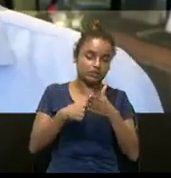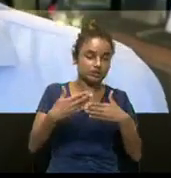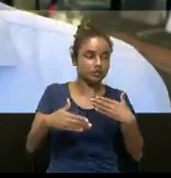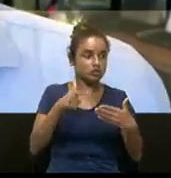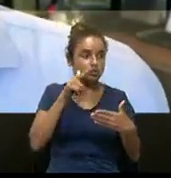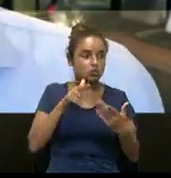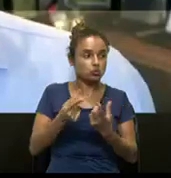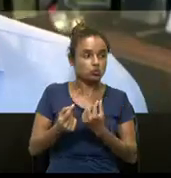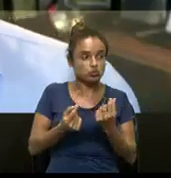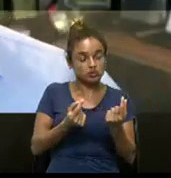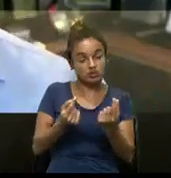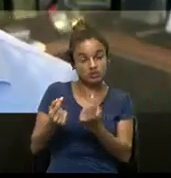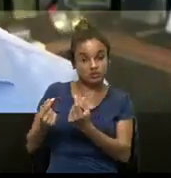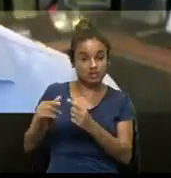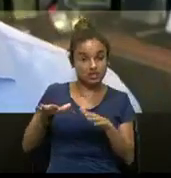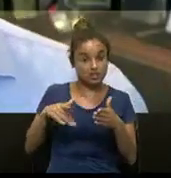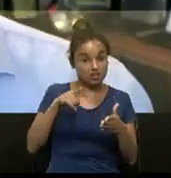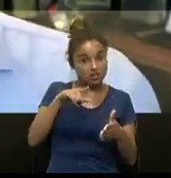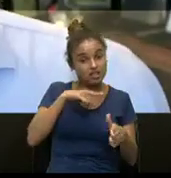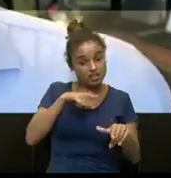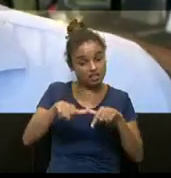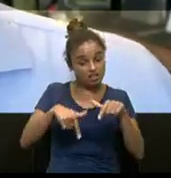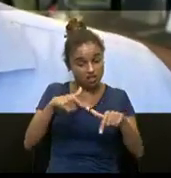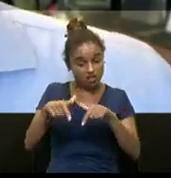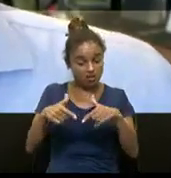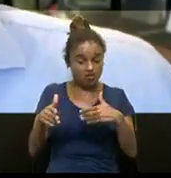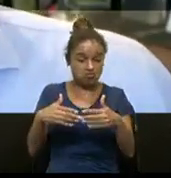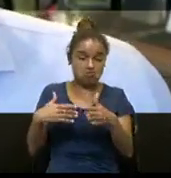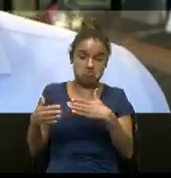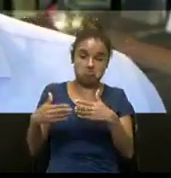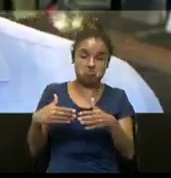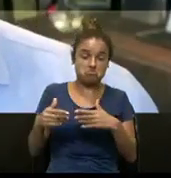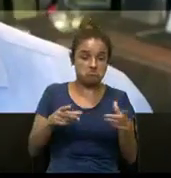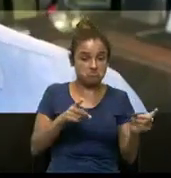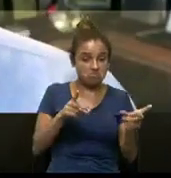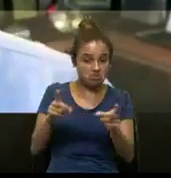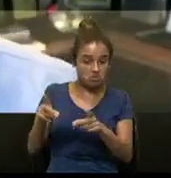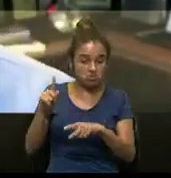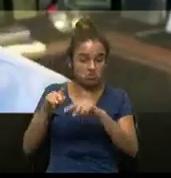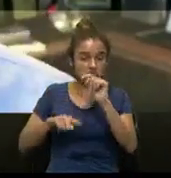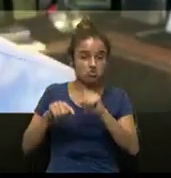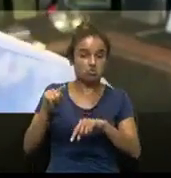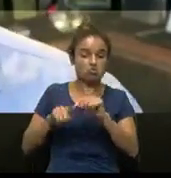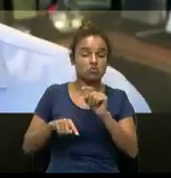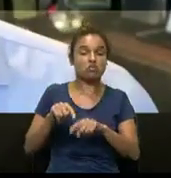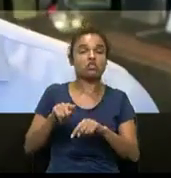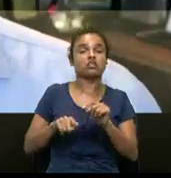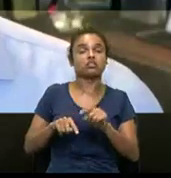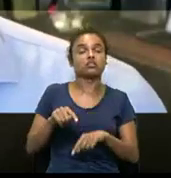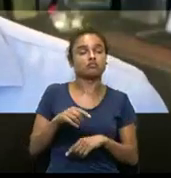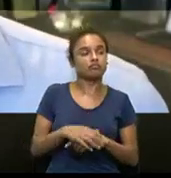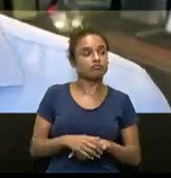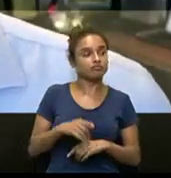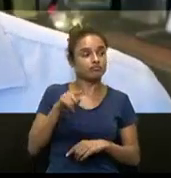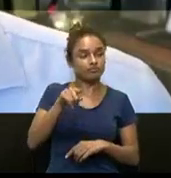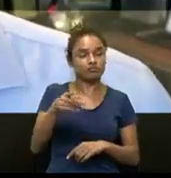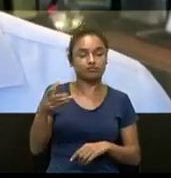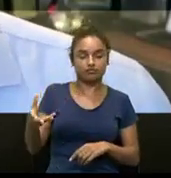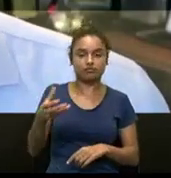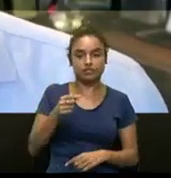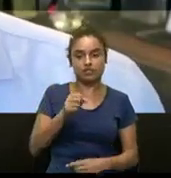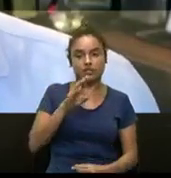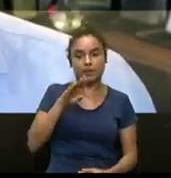dinheiro. Então, de certa forma, quando você tem trabalho, seja o trabalho de vender um serviço, vender um produto ou o trabalho de garimpar, você receberá